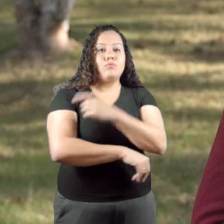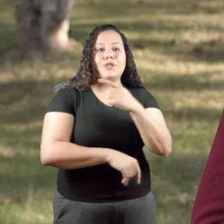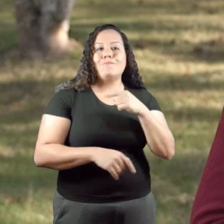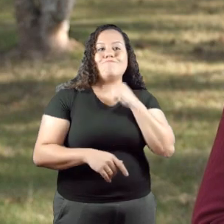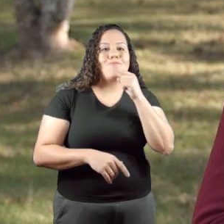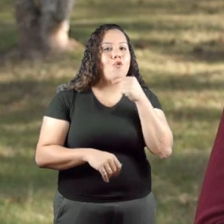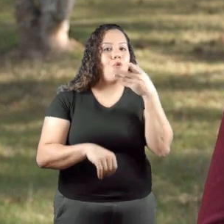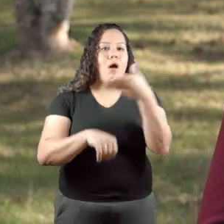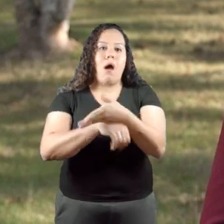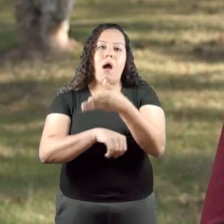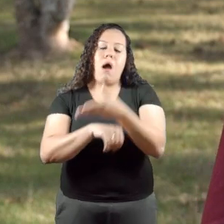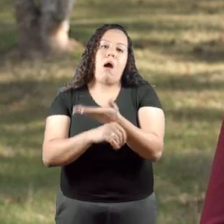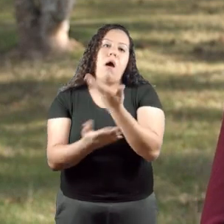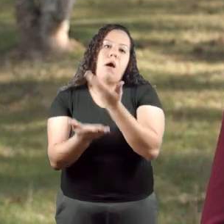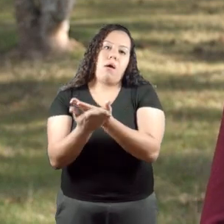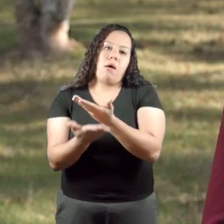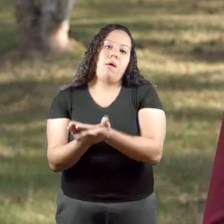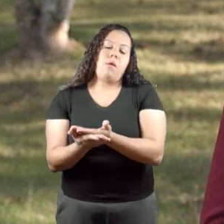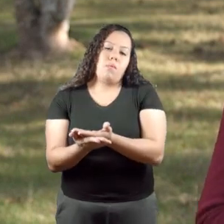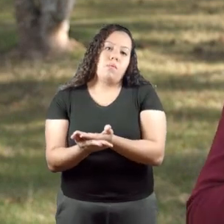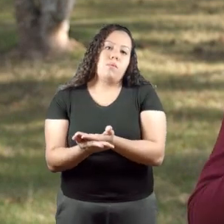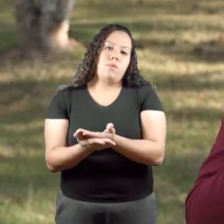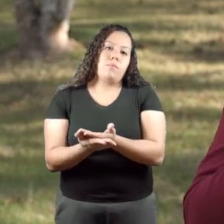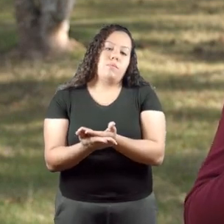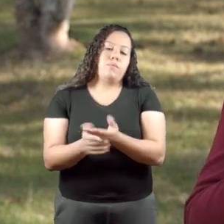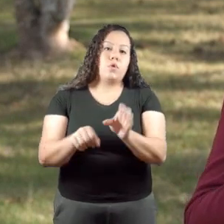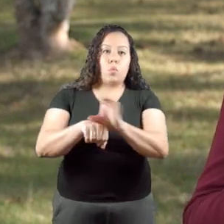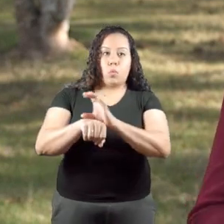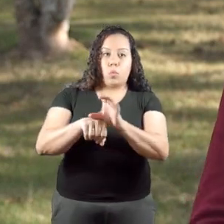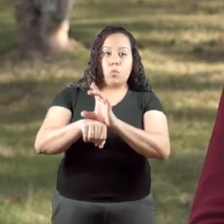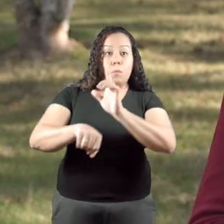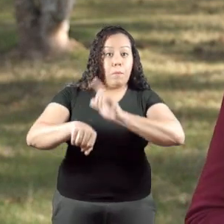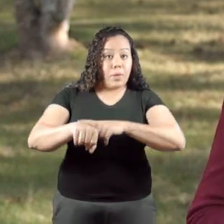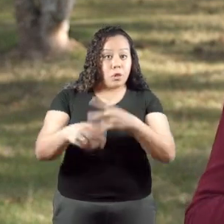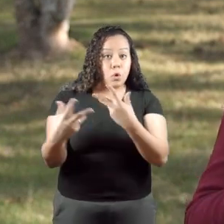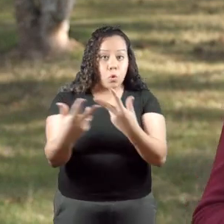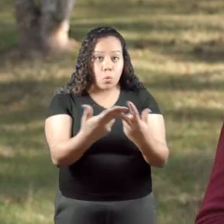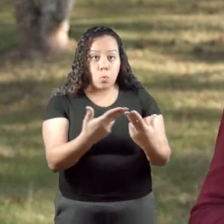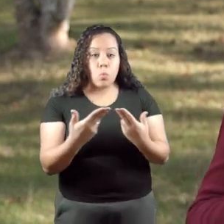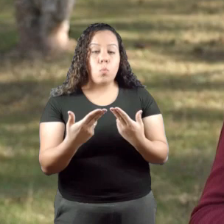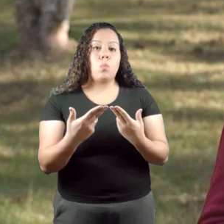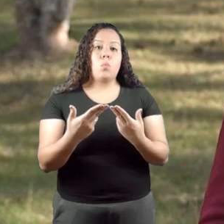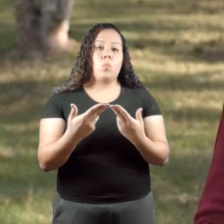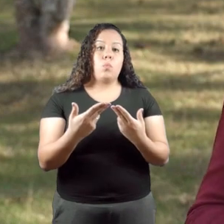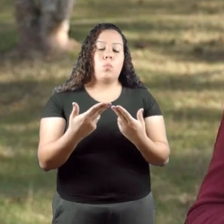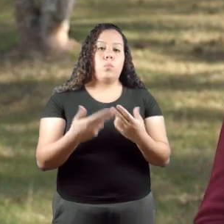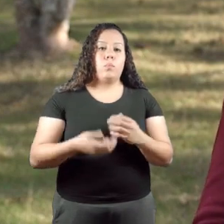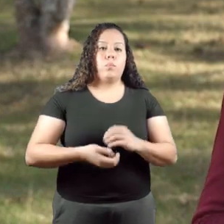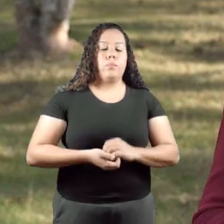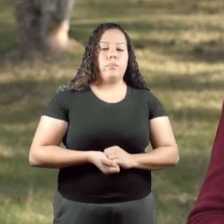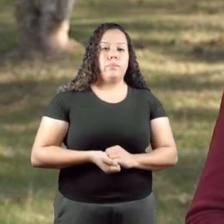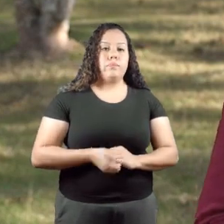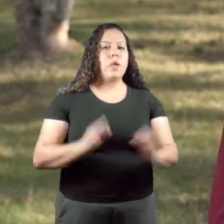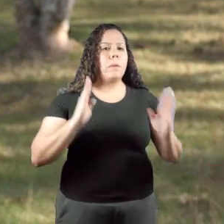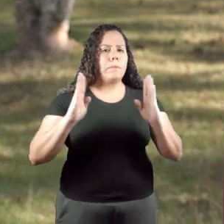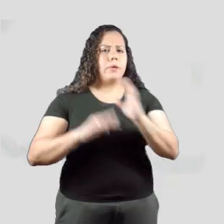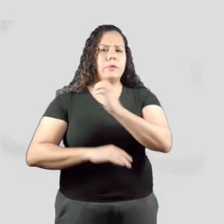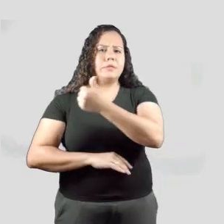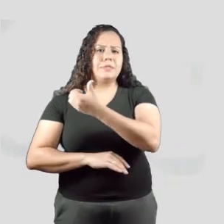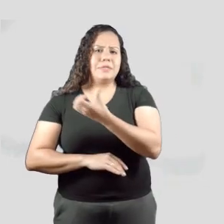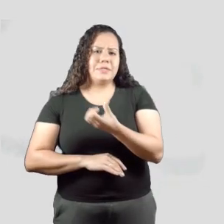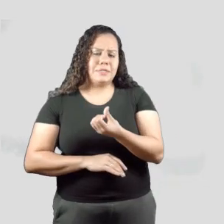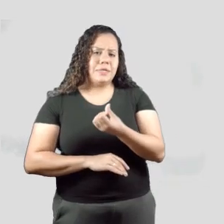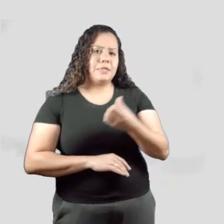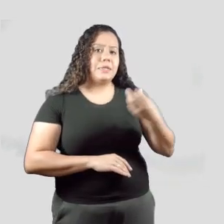de outros estudantes que não tiveram possibilidade de cursar aquele momento ao vivo.